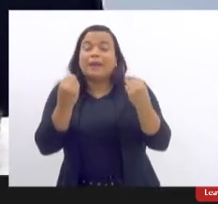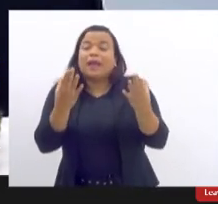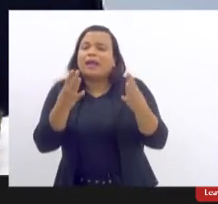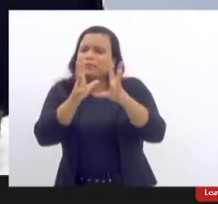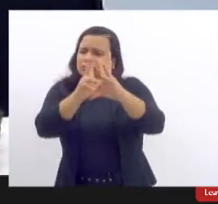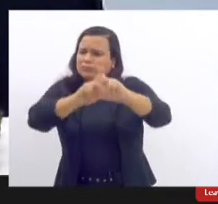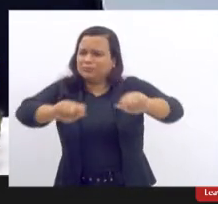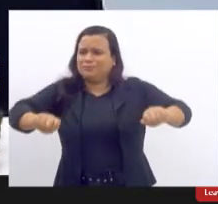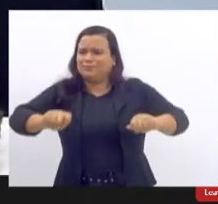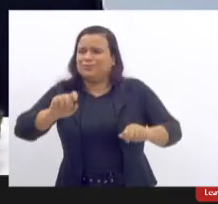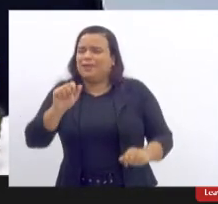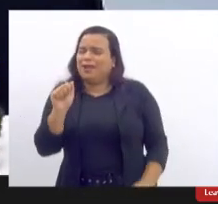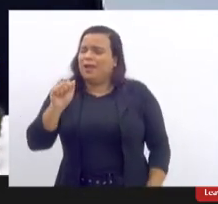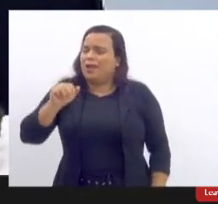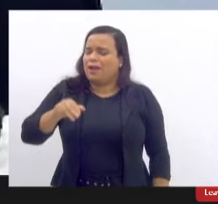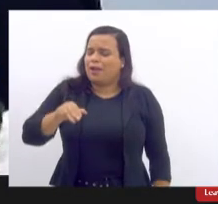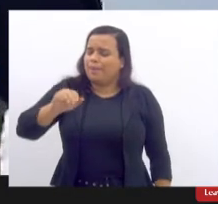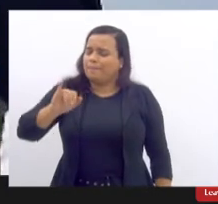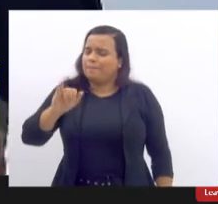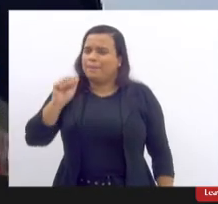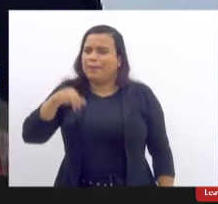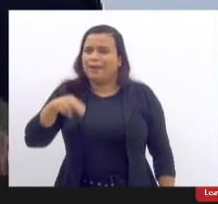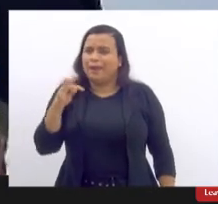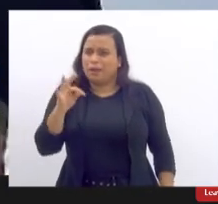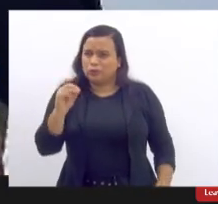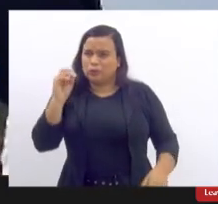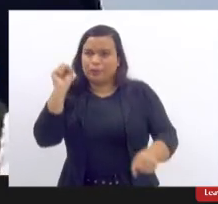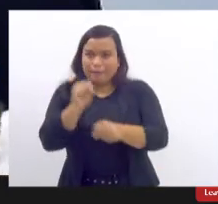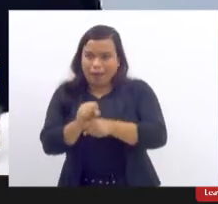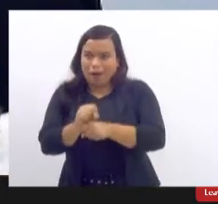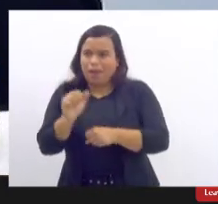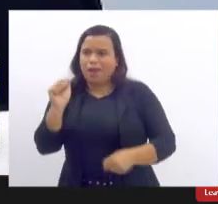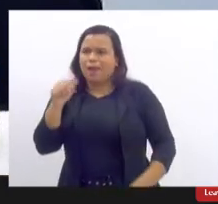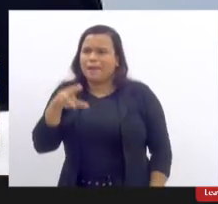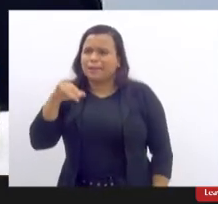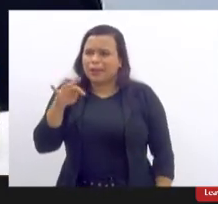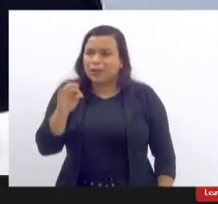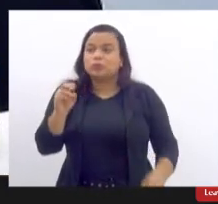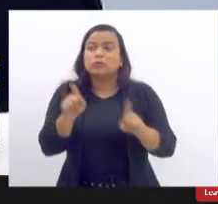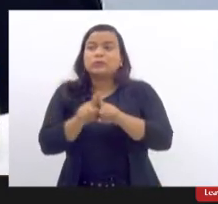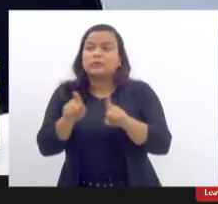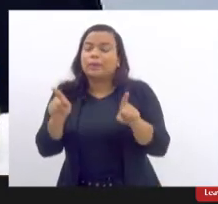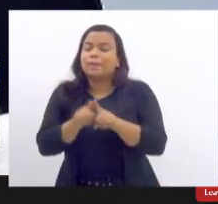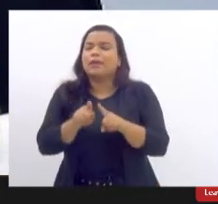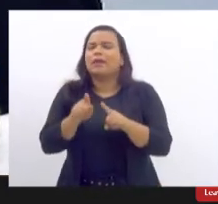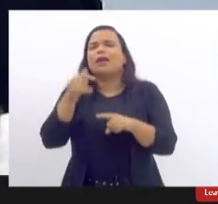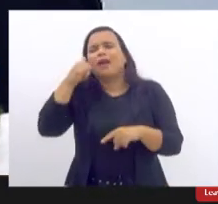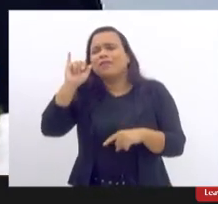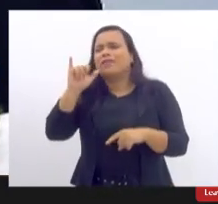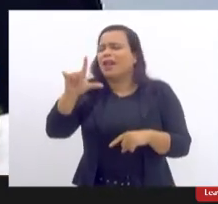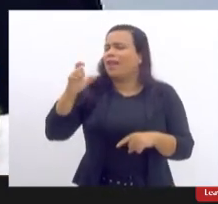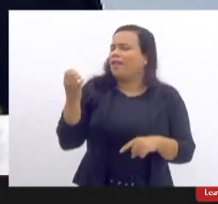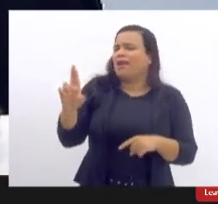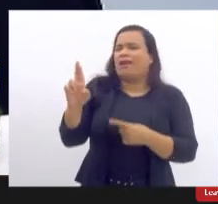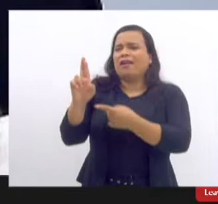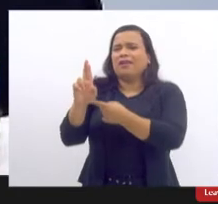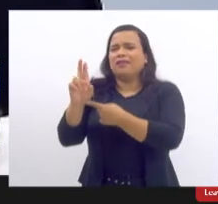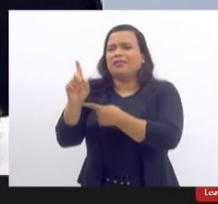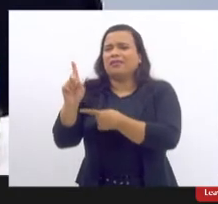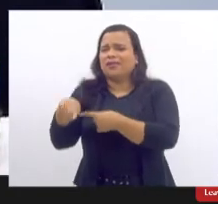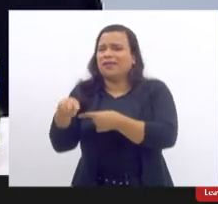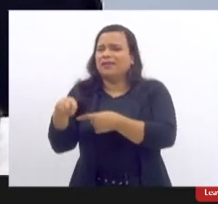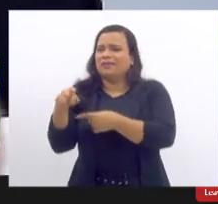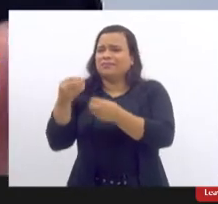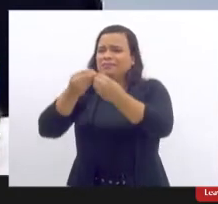né é a prevenção da LER por exemplo lesão de esforço repetitivo a gente fez audiências públicas